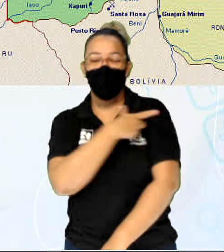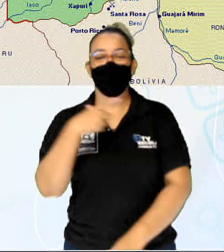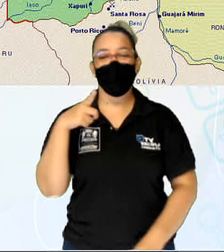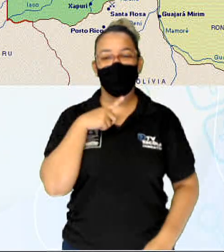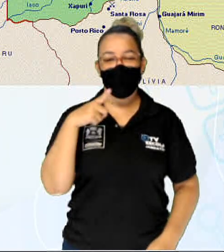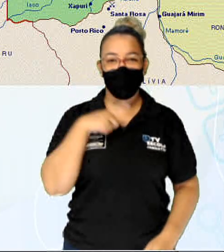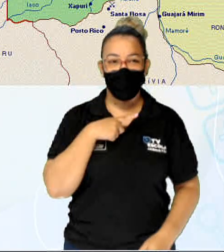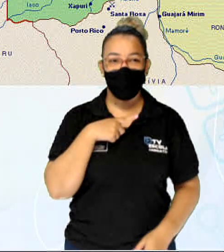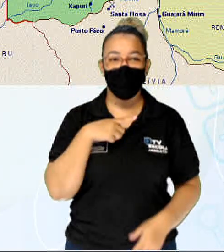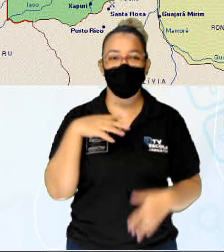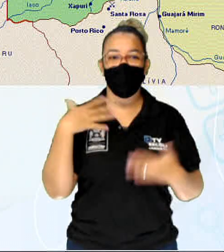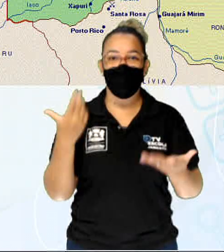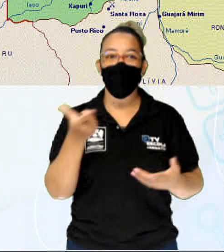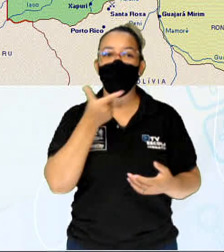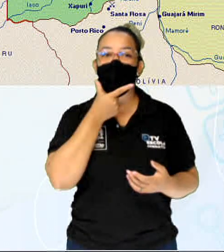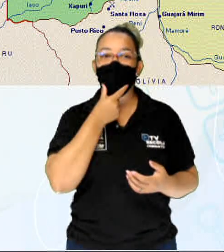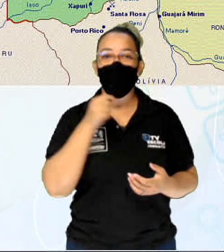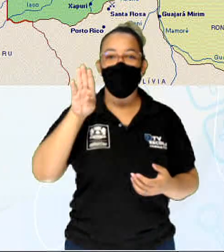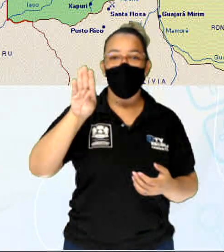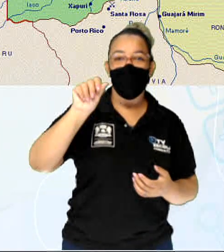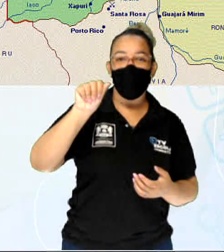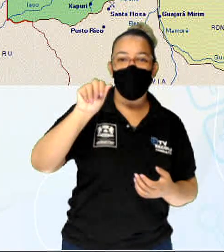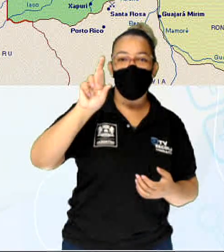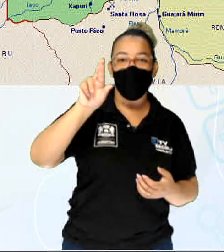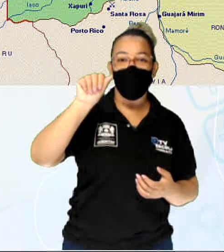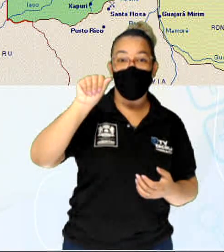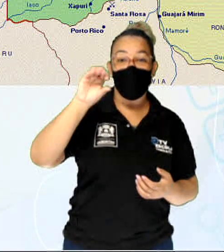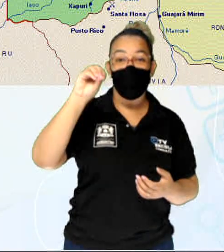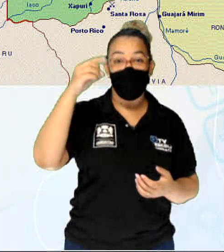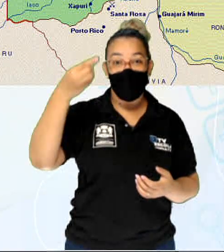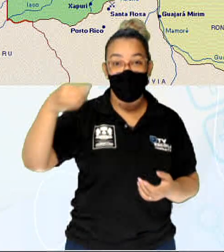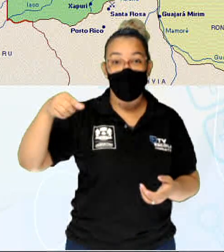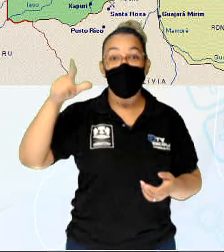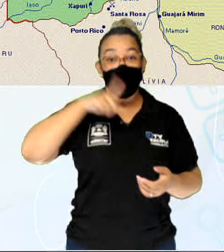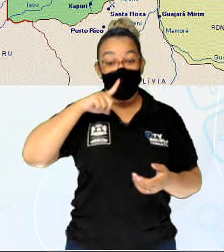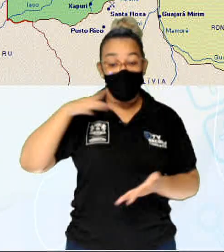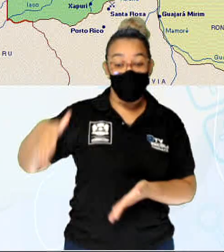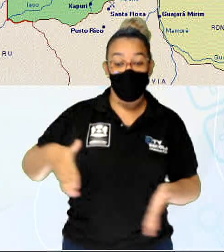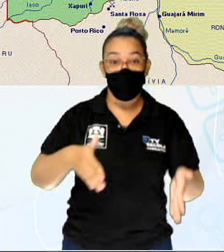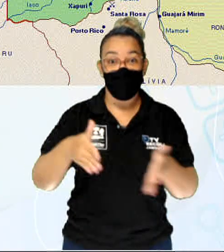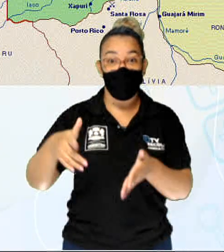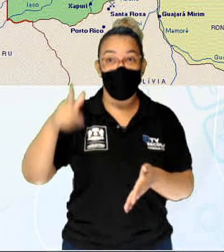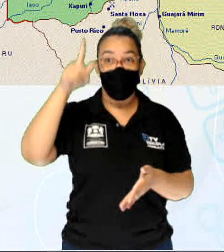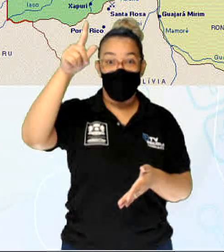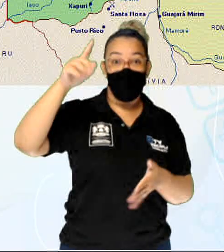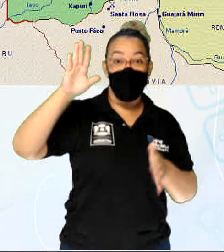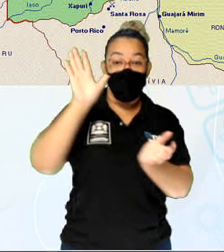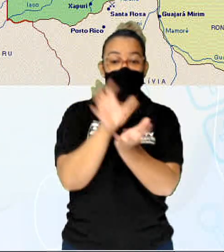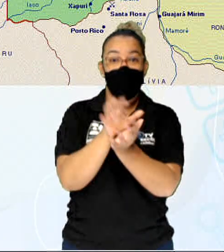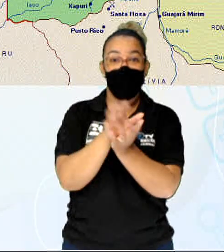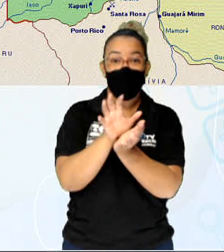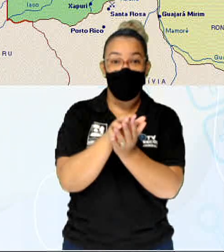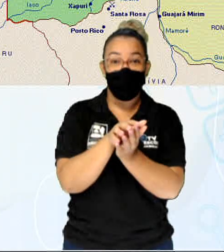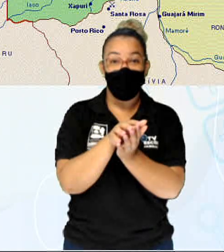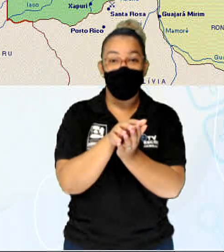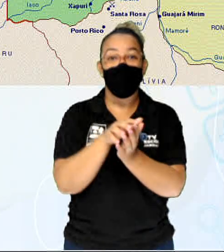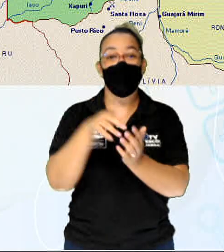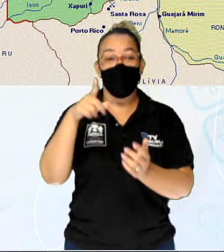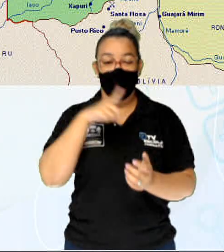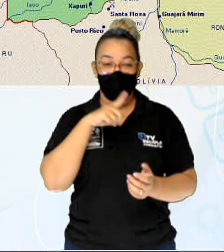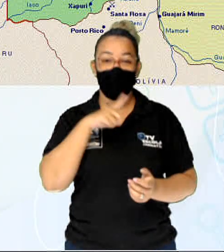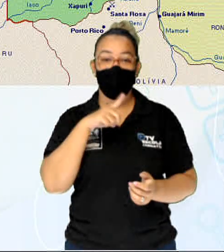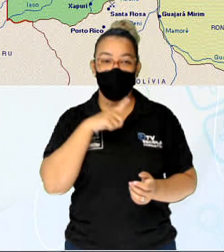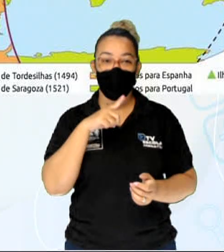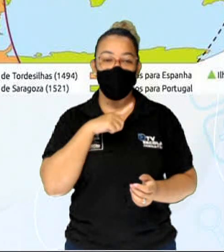essa estátua do Barão do Rio Branco tem uma delas no Marco Zero, lá no Recife, inclusive aquela praça do Marco Zero é a Praça Barão do Rio